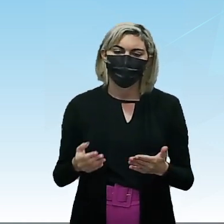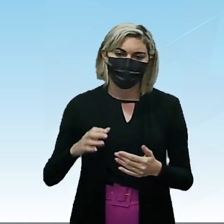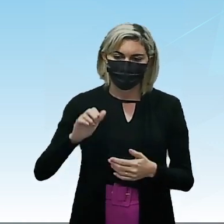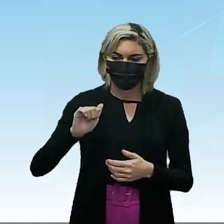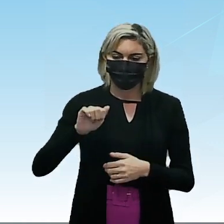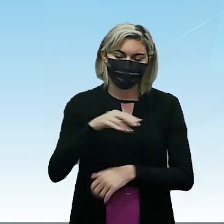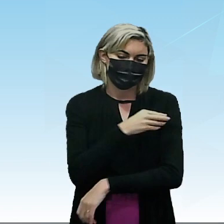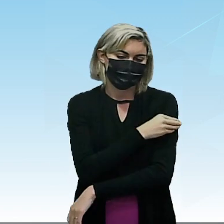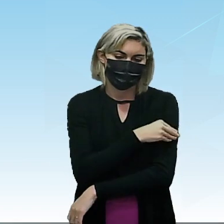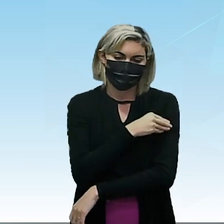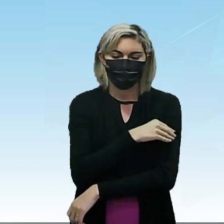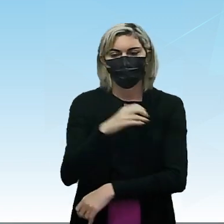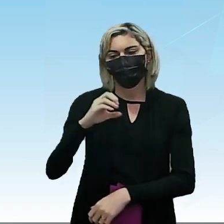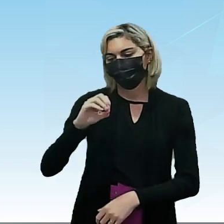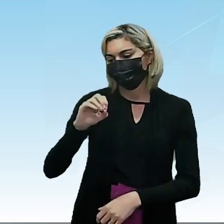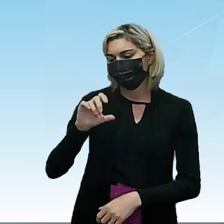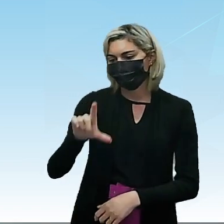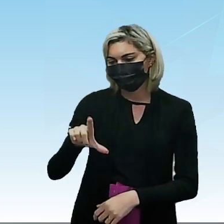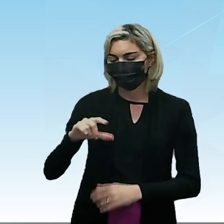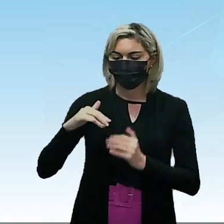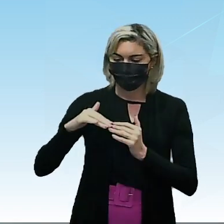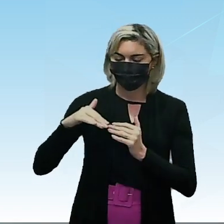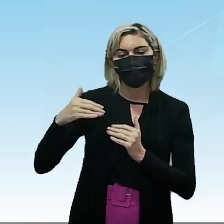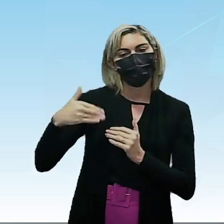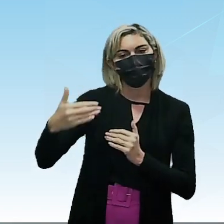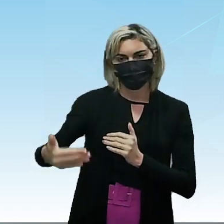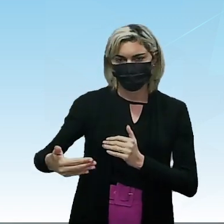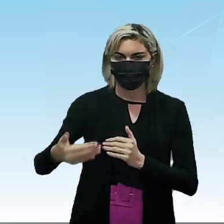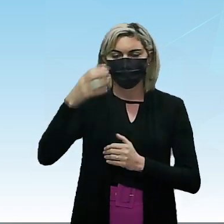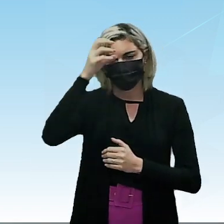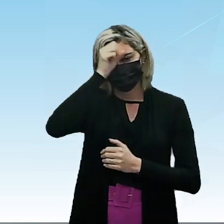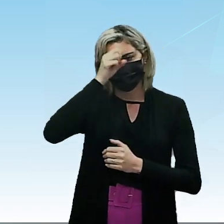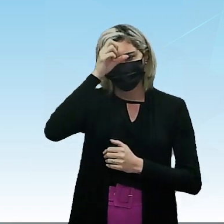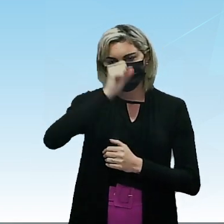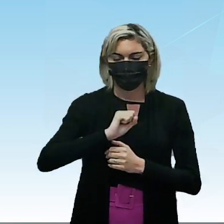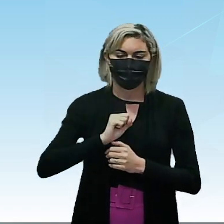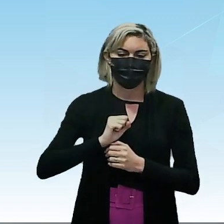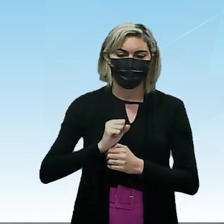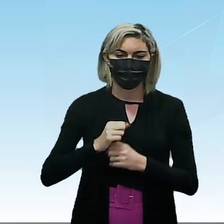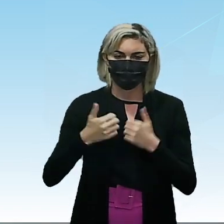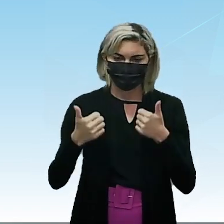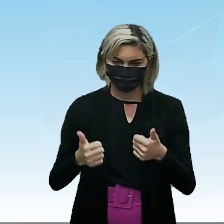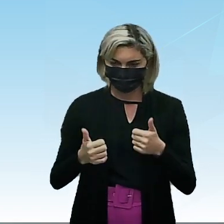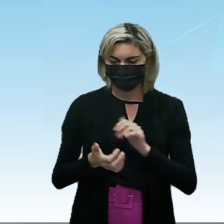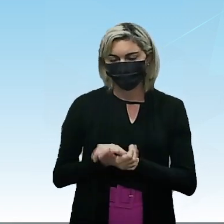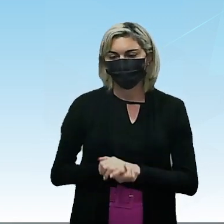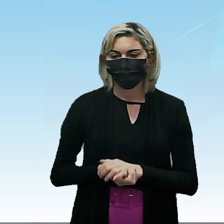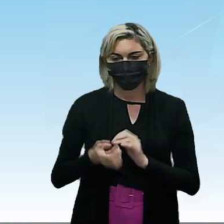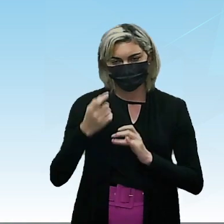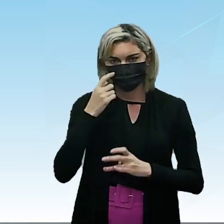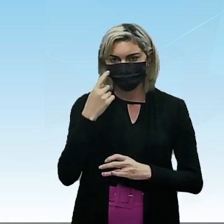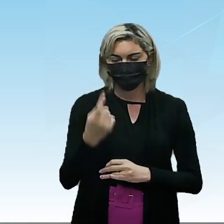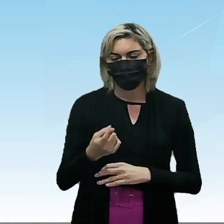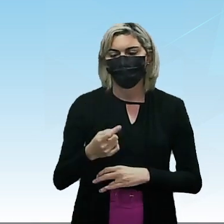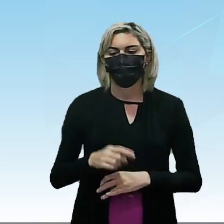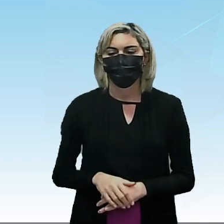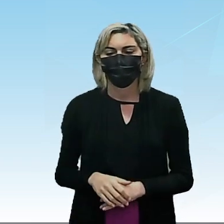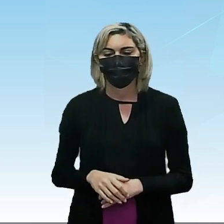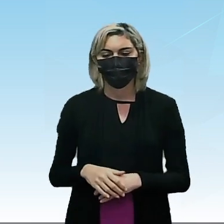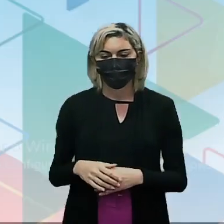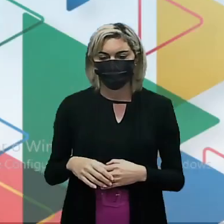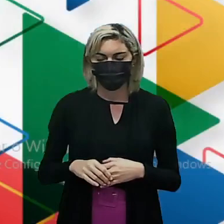álcoos O E assim sucessivamente A gente vai aprender Beleza? Relembrou isso Em hidrocarbonetos